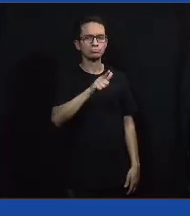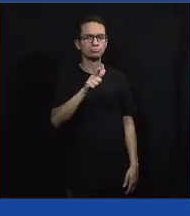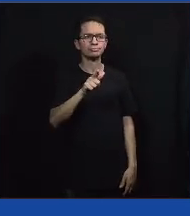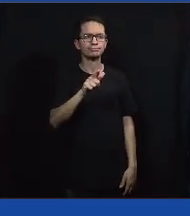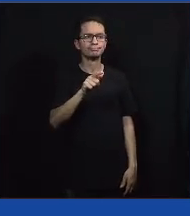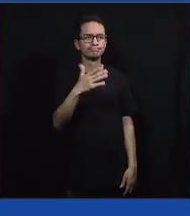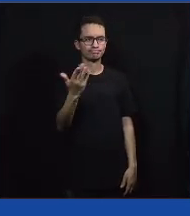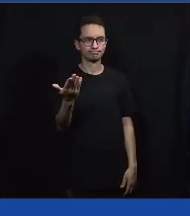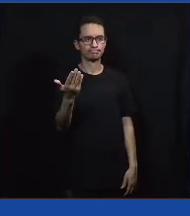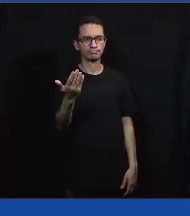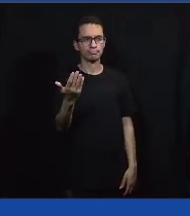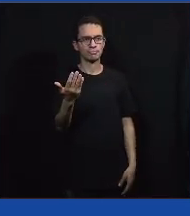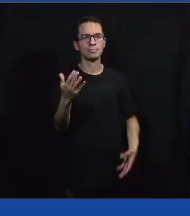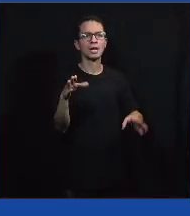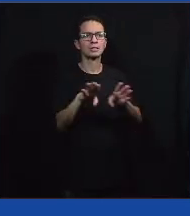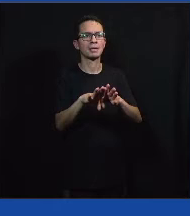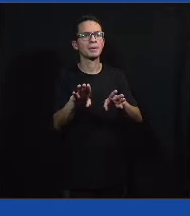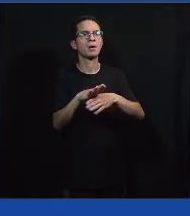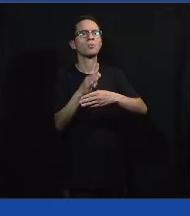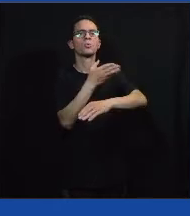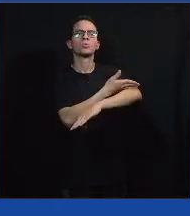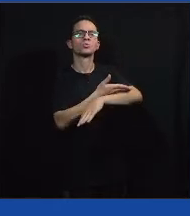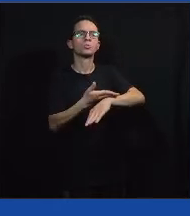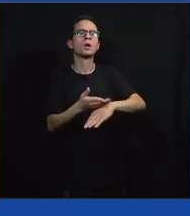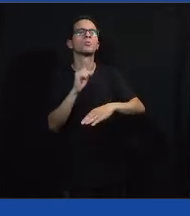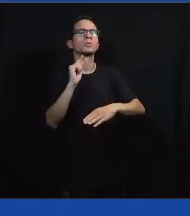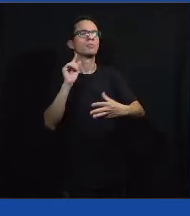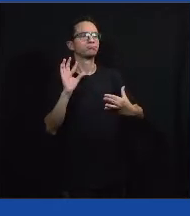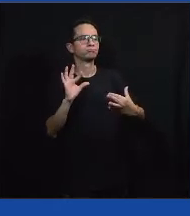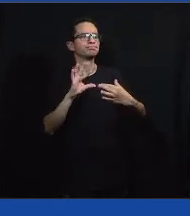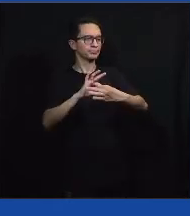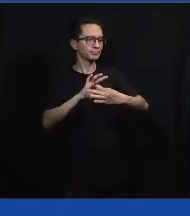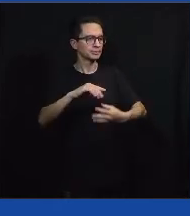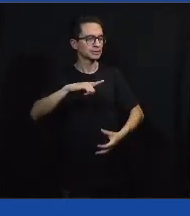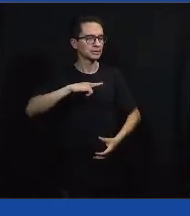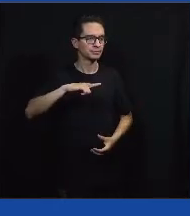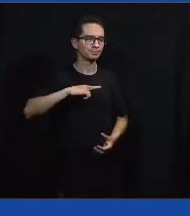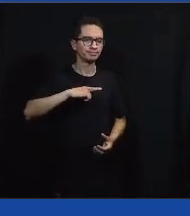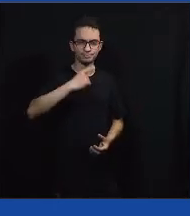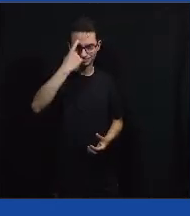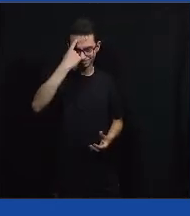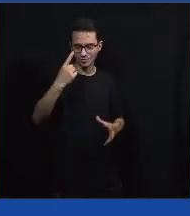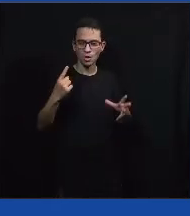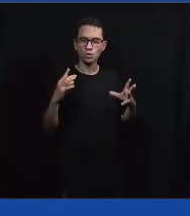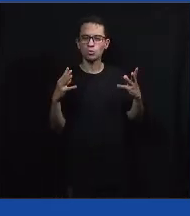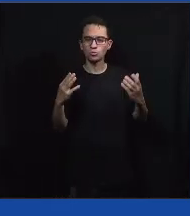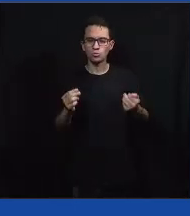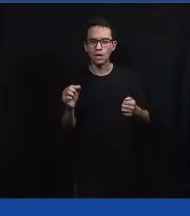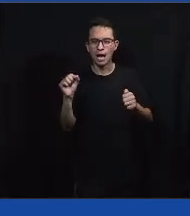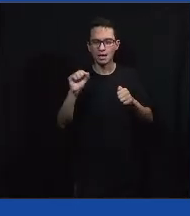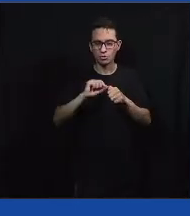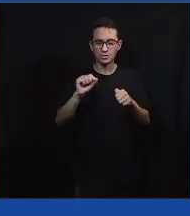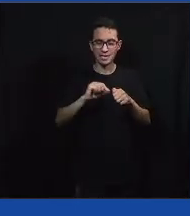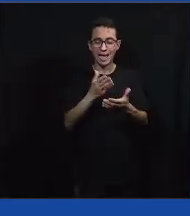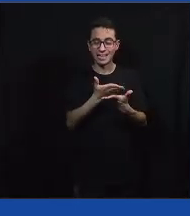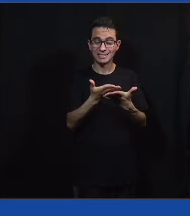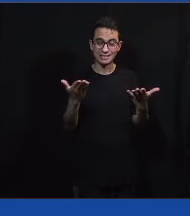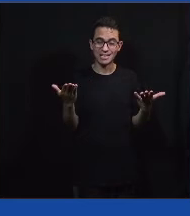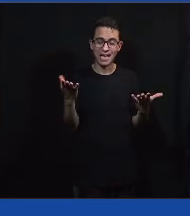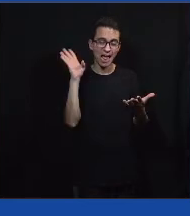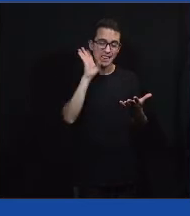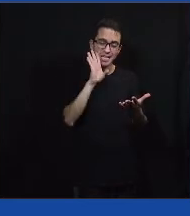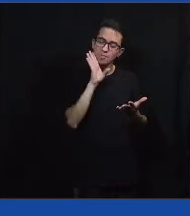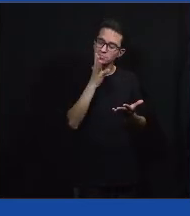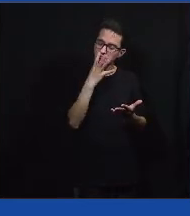e costuma ser muito parceiro nessas ações. Então, eu acho que é muito legal.